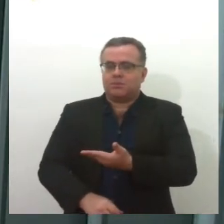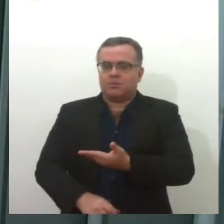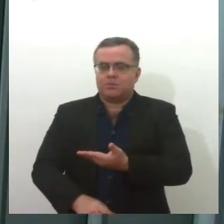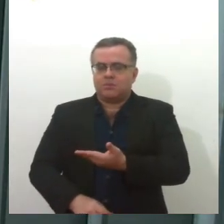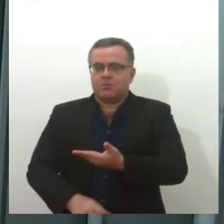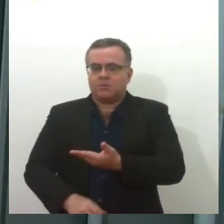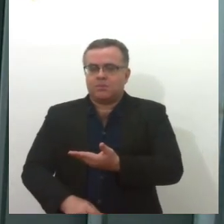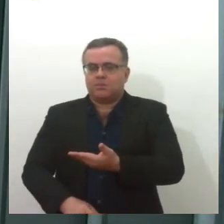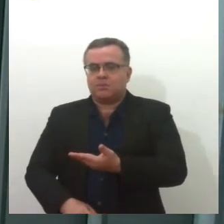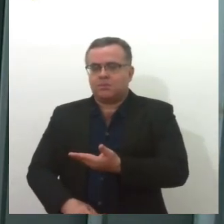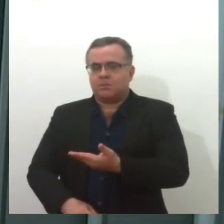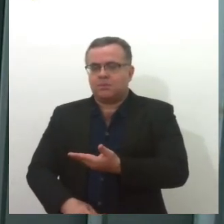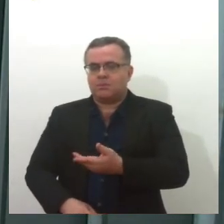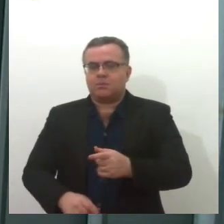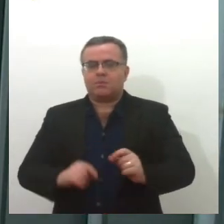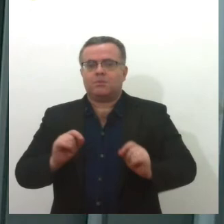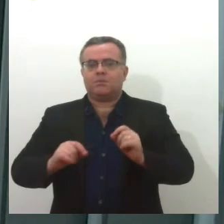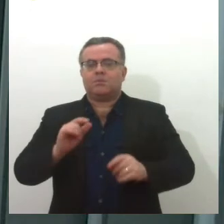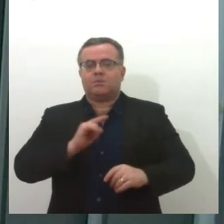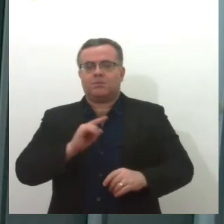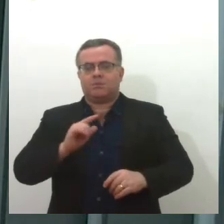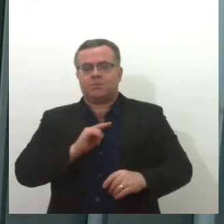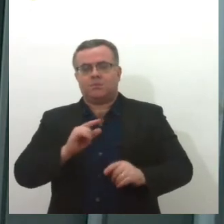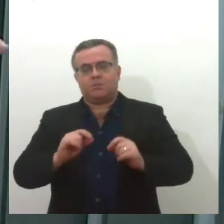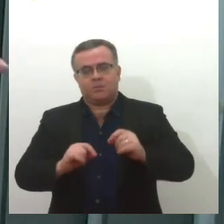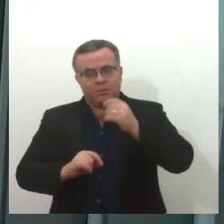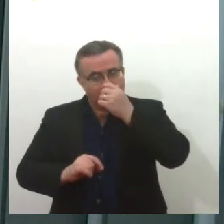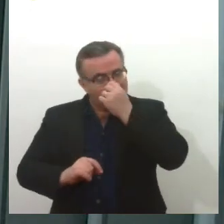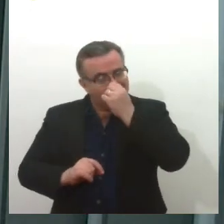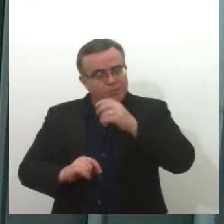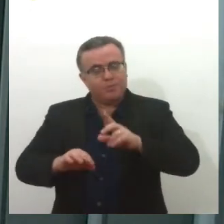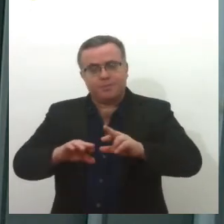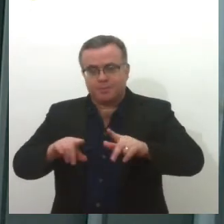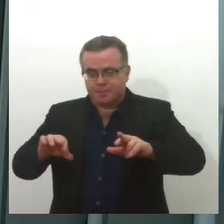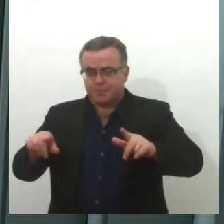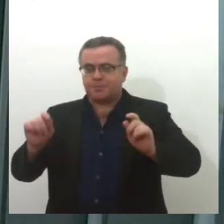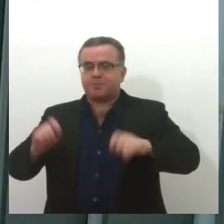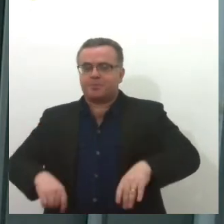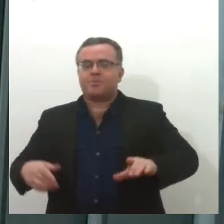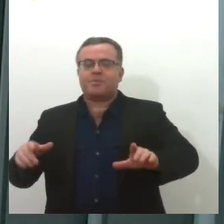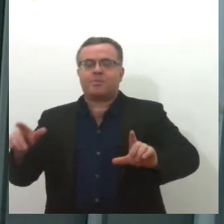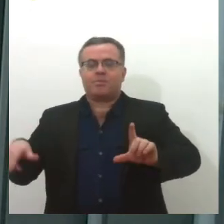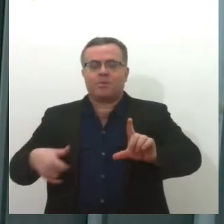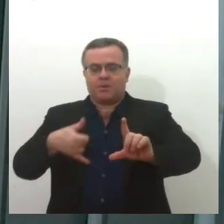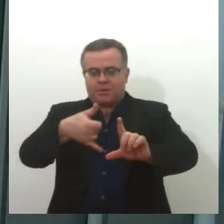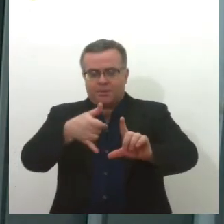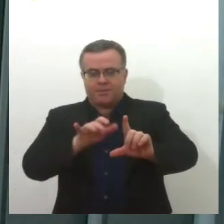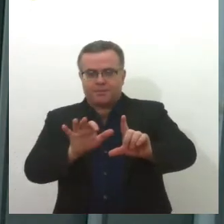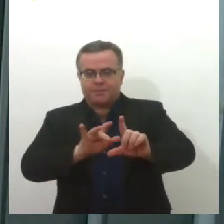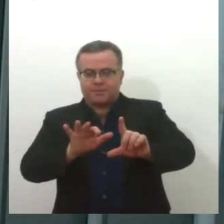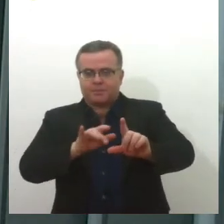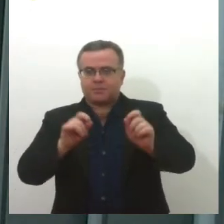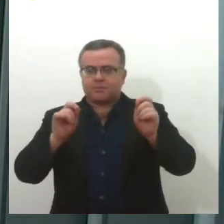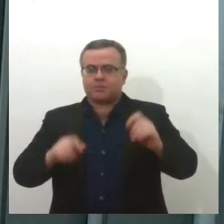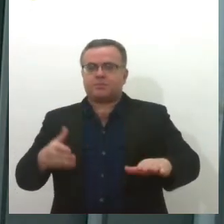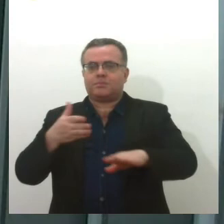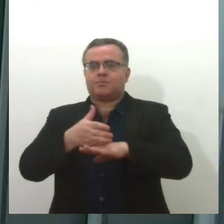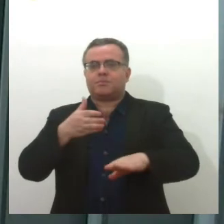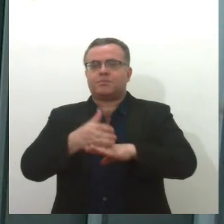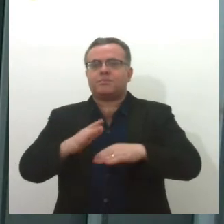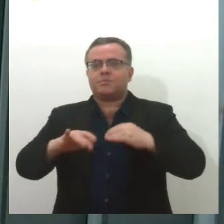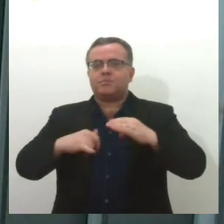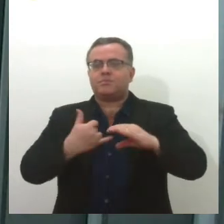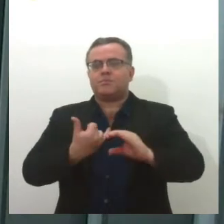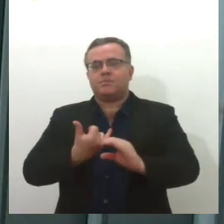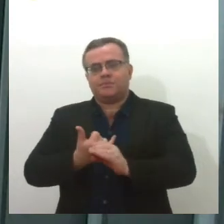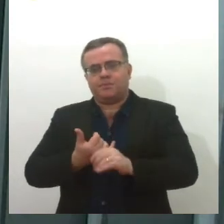arroba TVA Lese 5.2, no Twitter arroba TVA Lese e no QR Code aqui na tela você também acessa o nosso